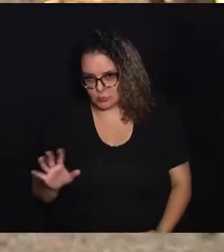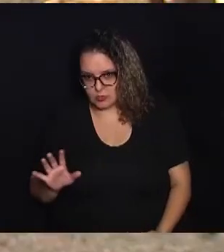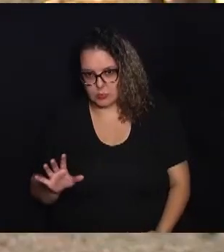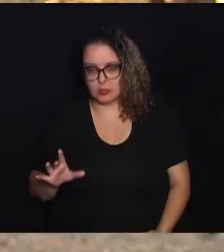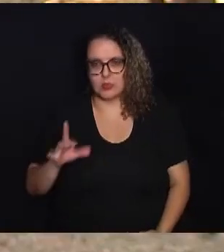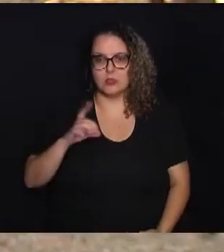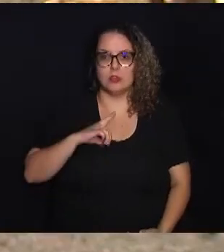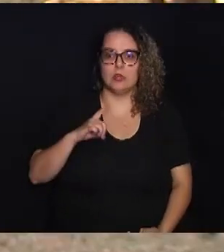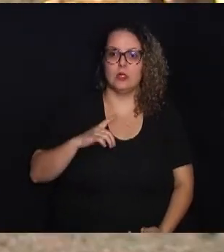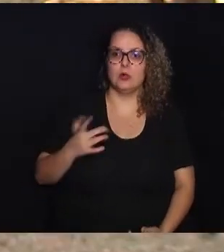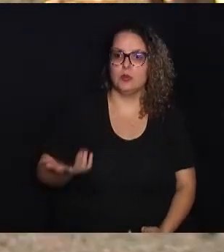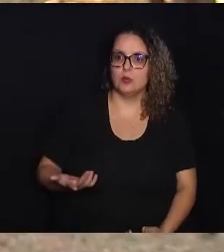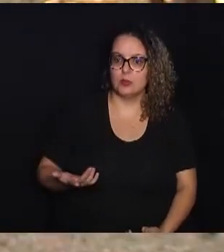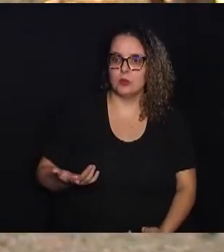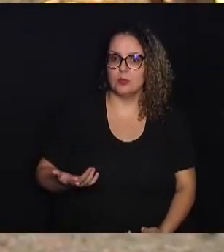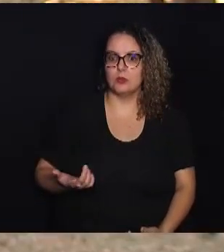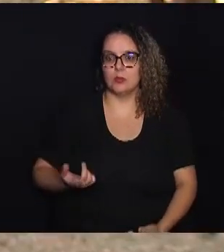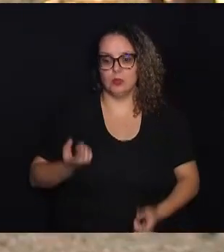cidade.